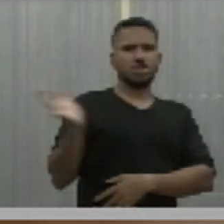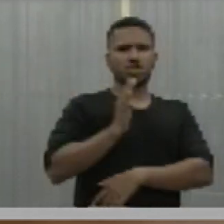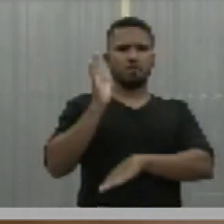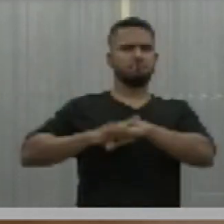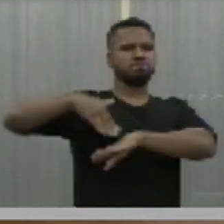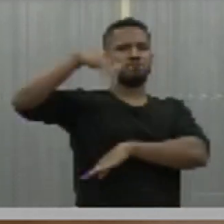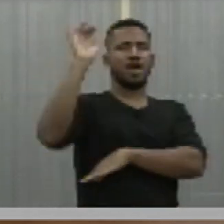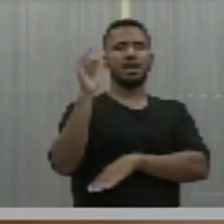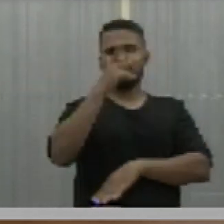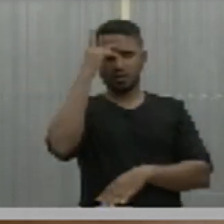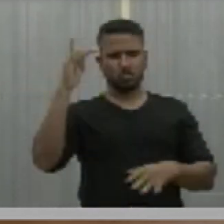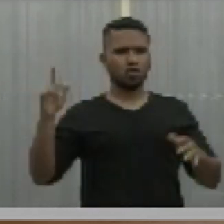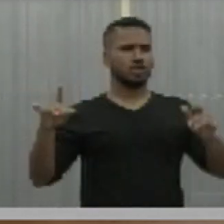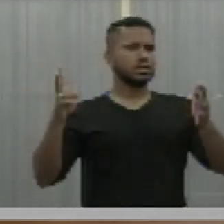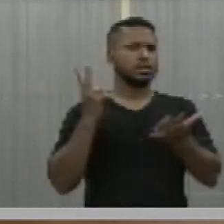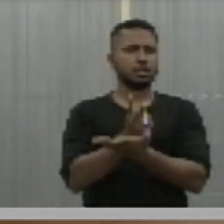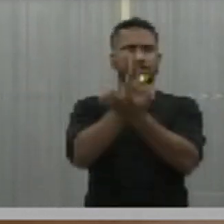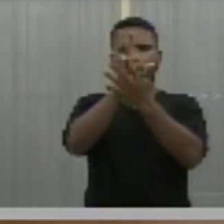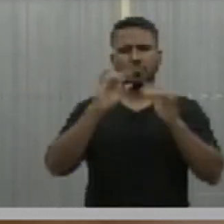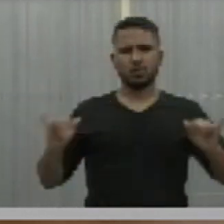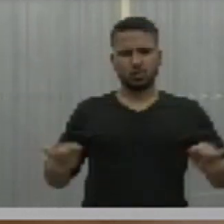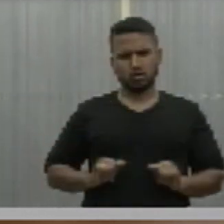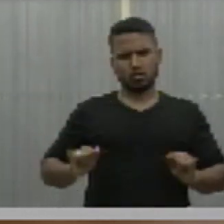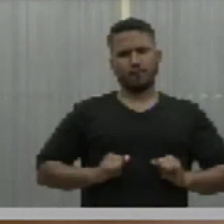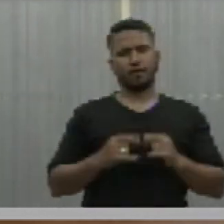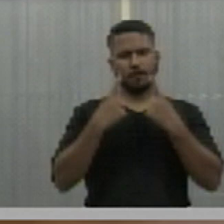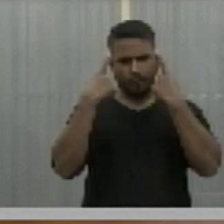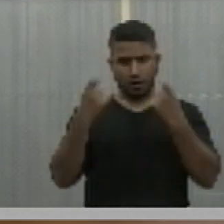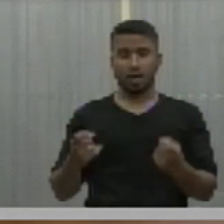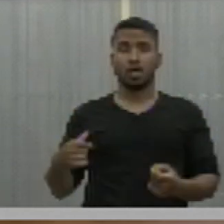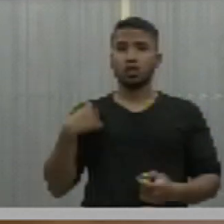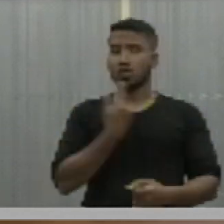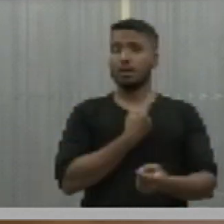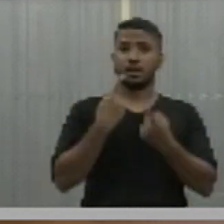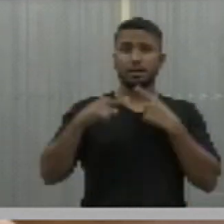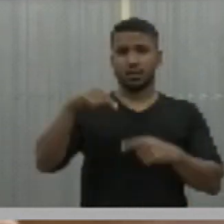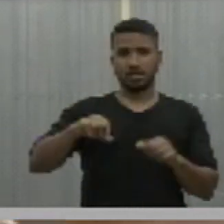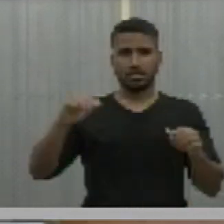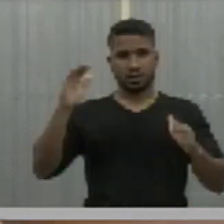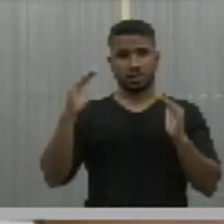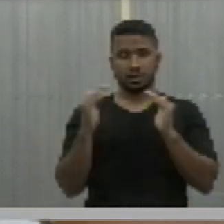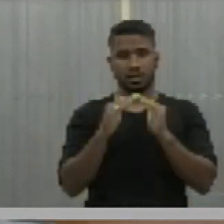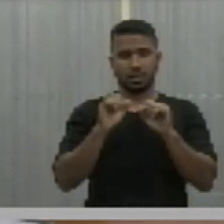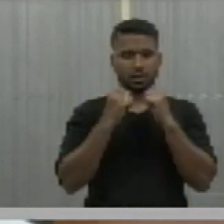os violentados vão continuar sendo violentados. É esse o debate que a gente precisa fazer nessa casa.